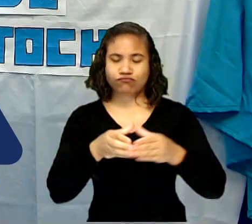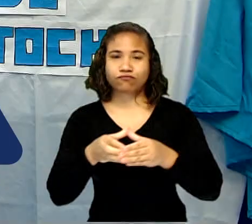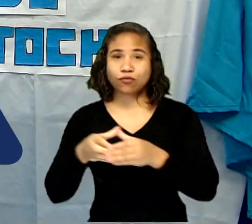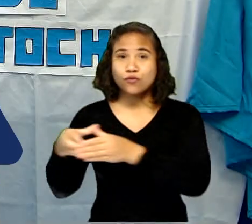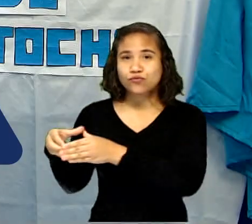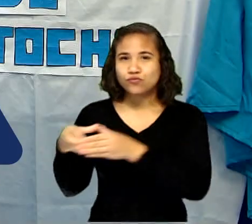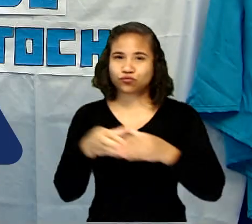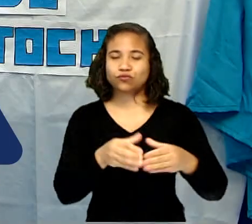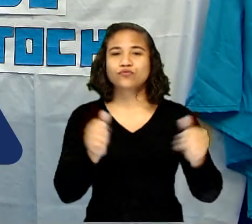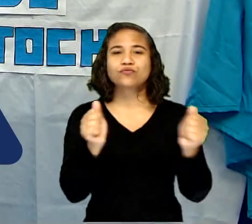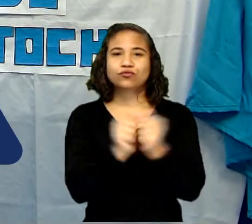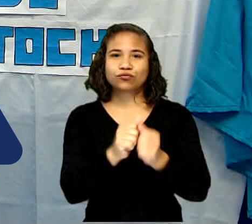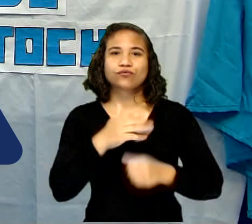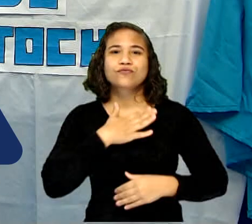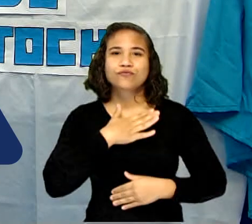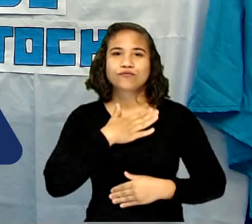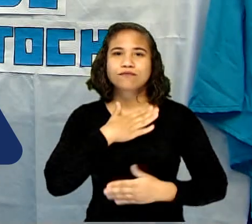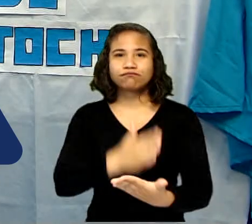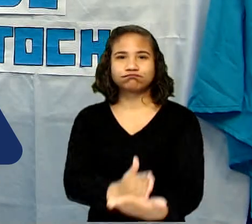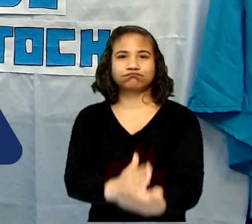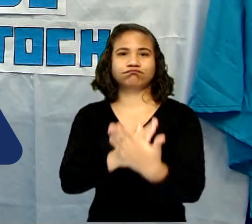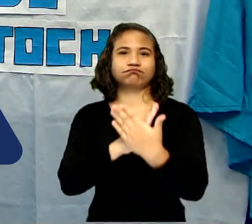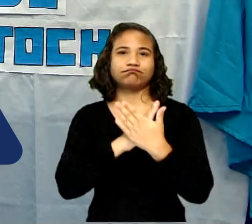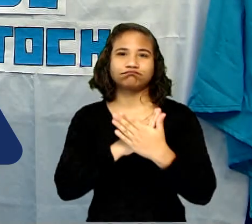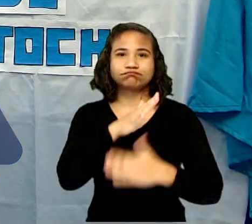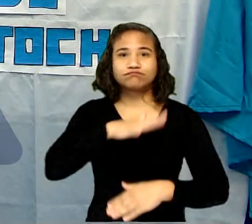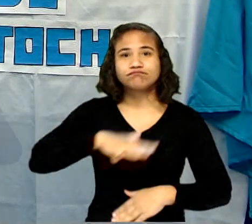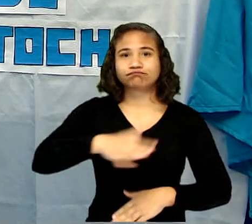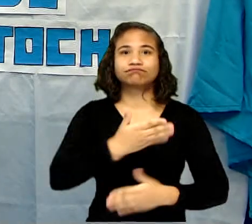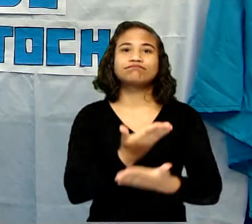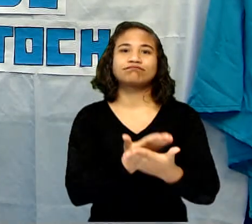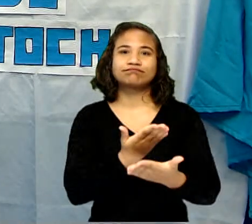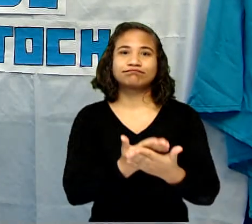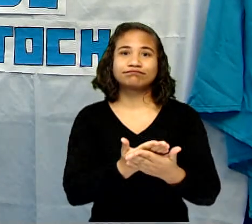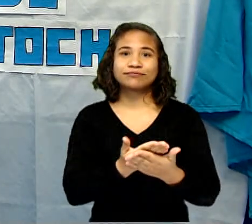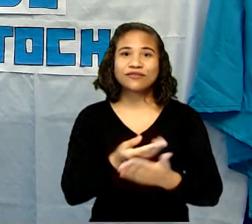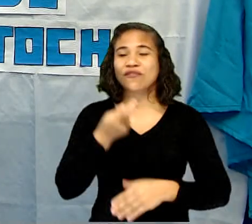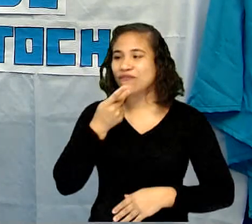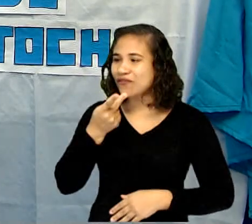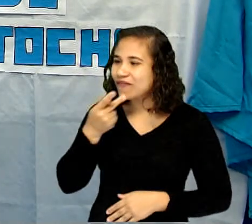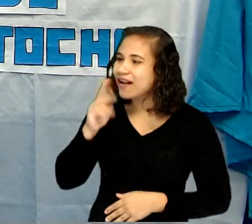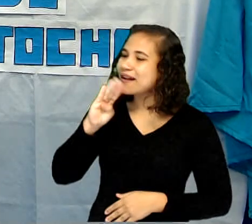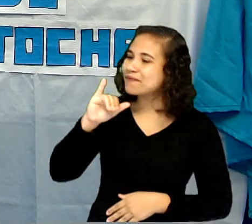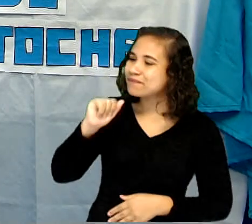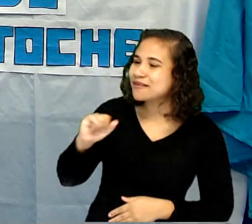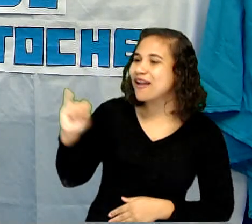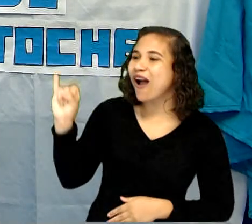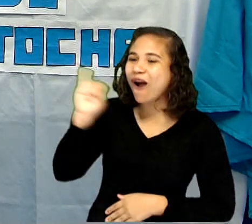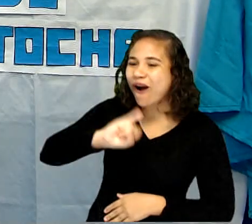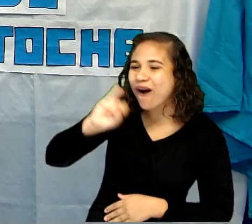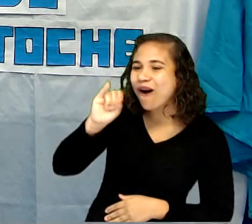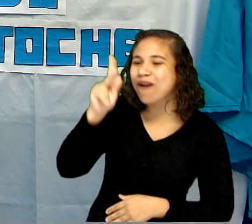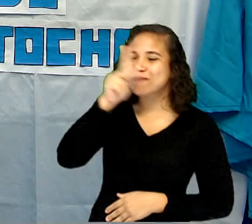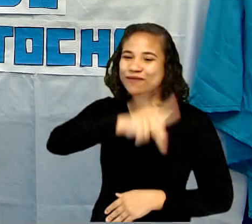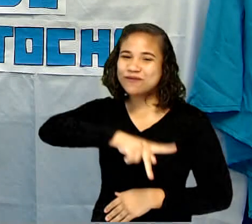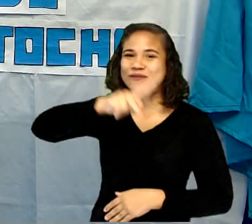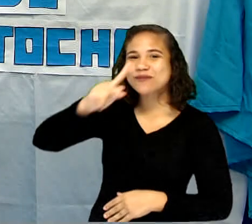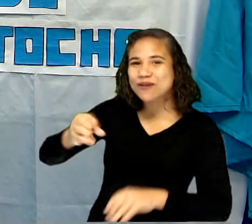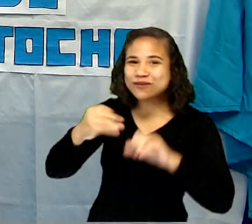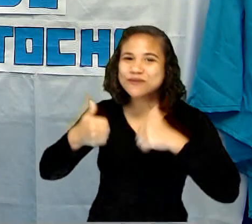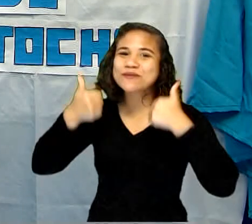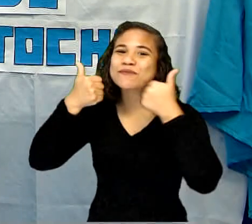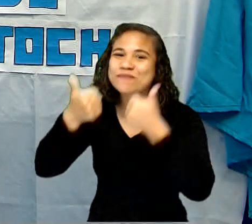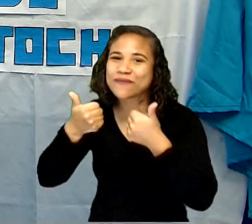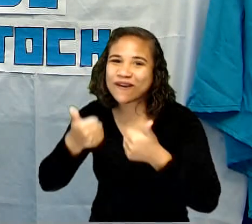comigo para me ajudar nesta aula. E aí, fala Bia! Oi professor, tudo